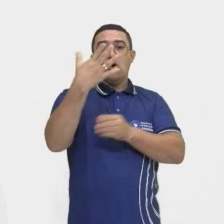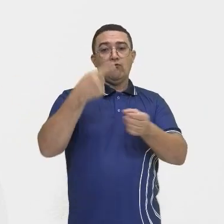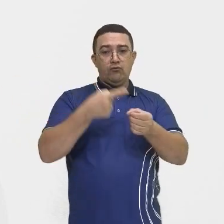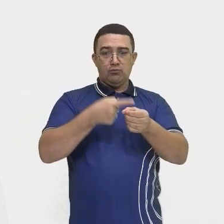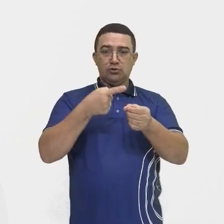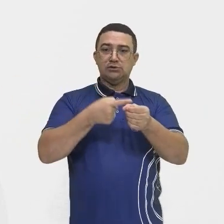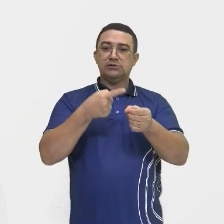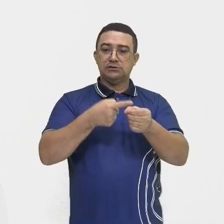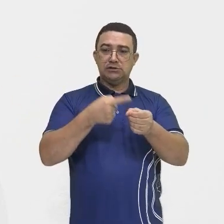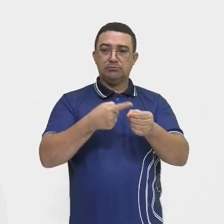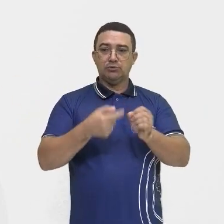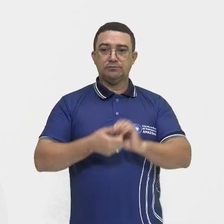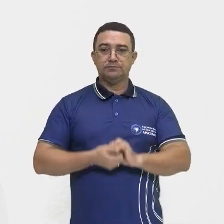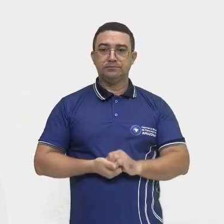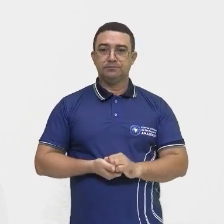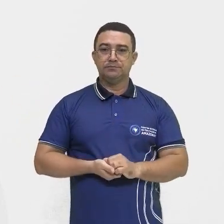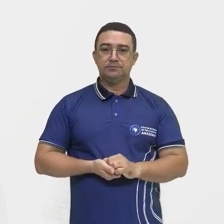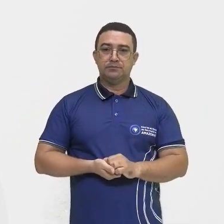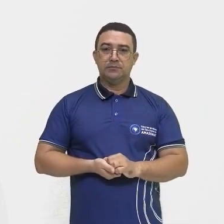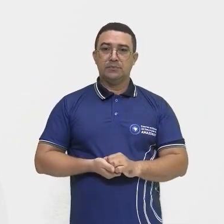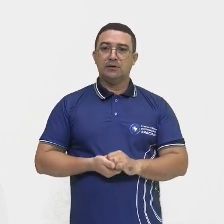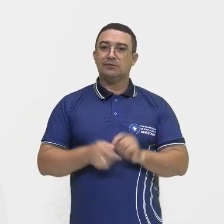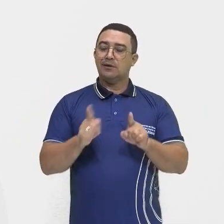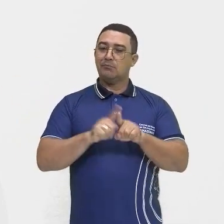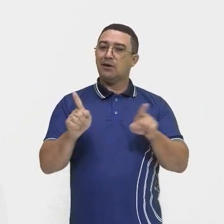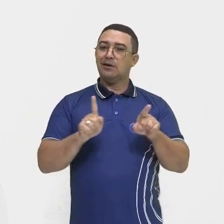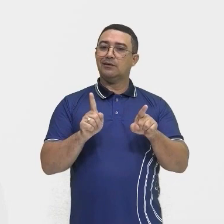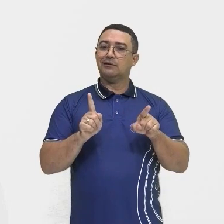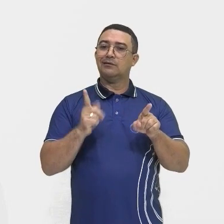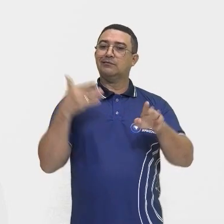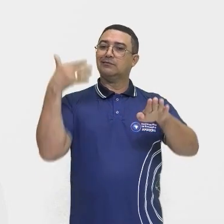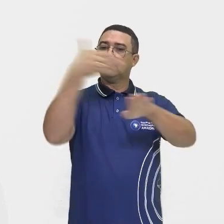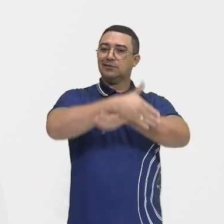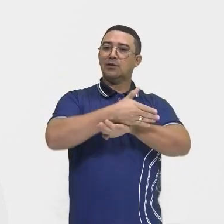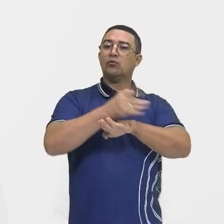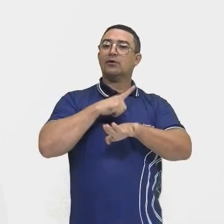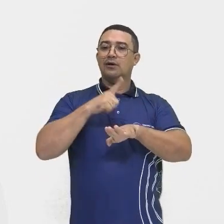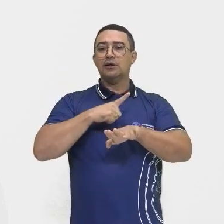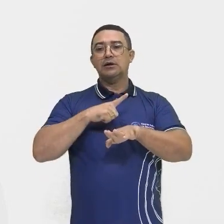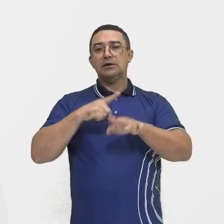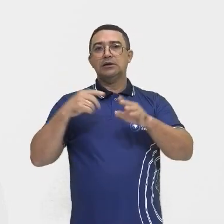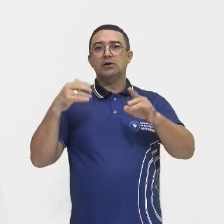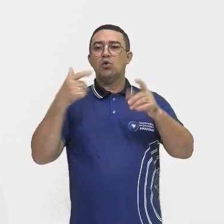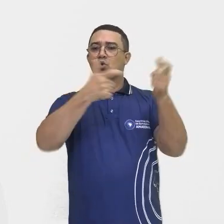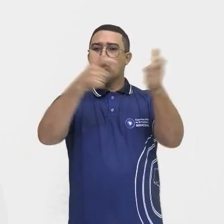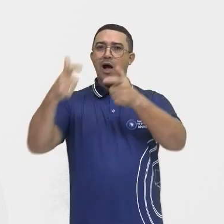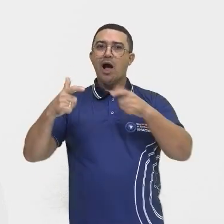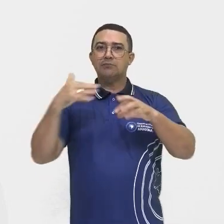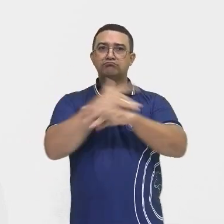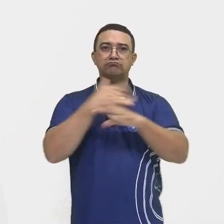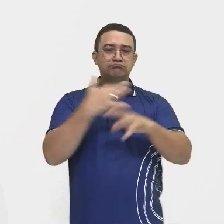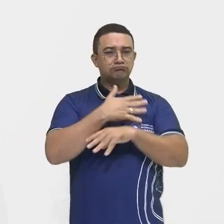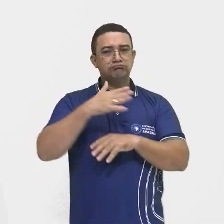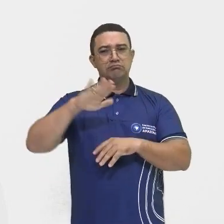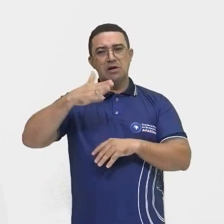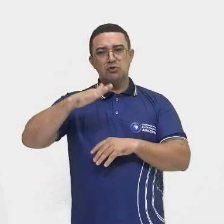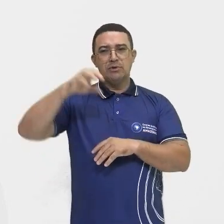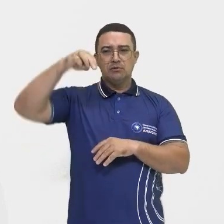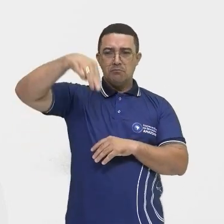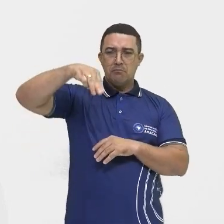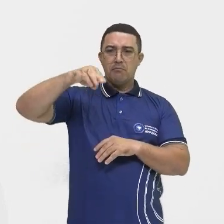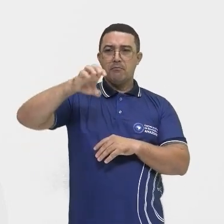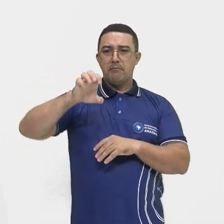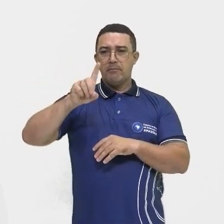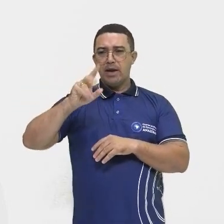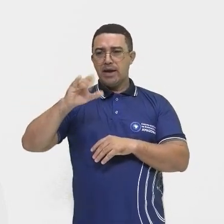acabar sorrando os municípios, e também a maior presença de cidades médias, que acabam surgindo também